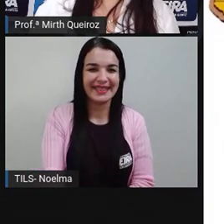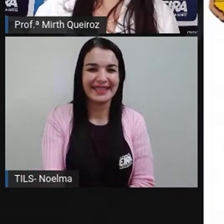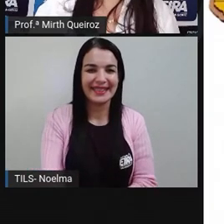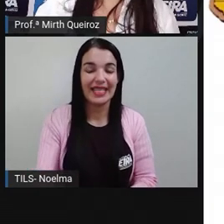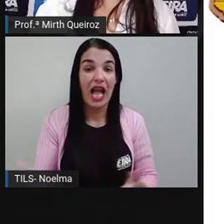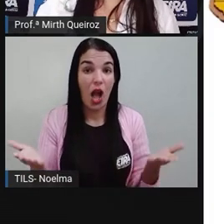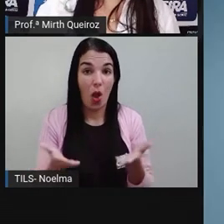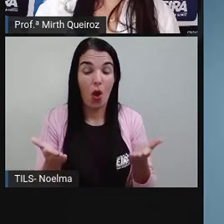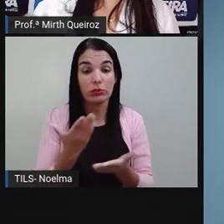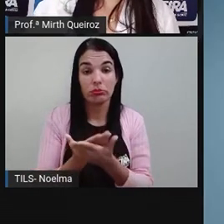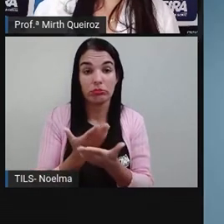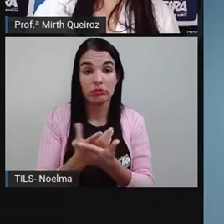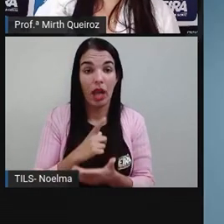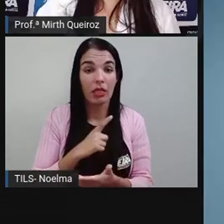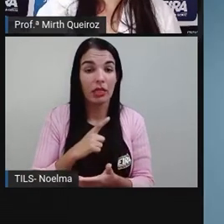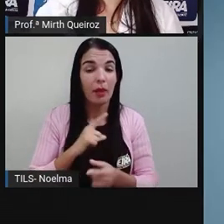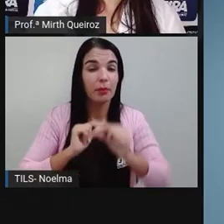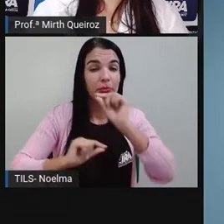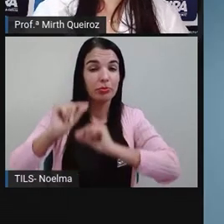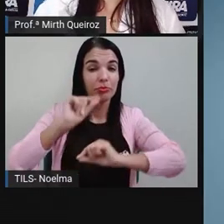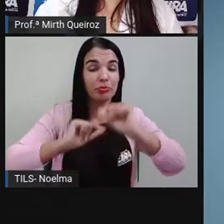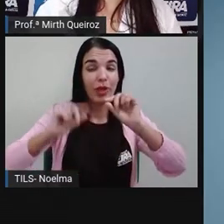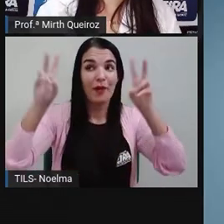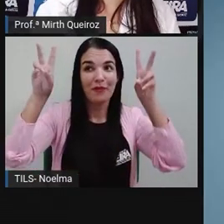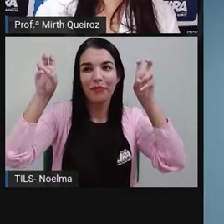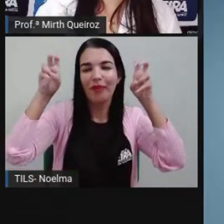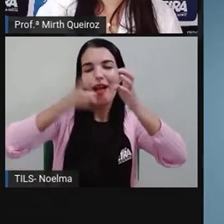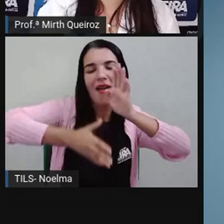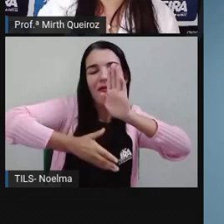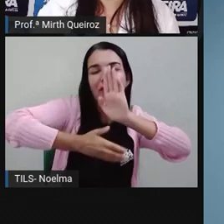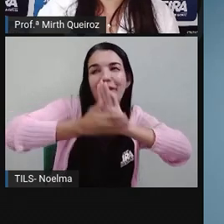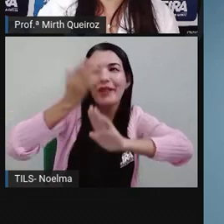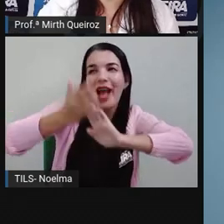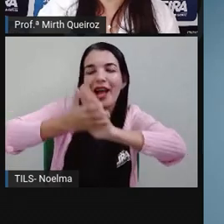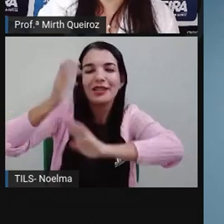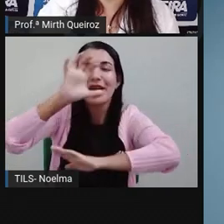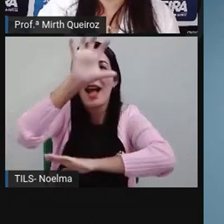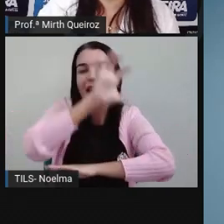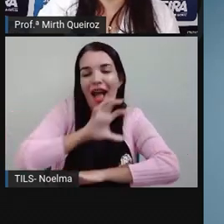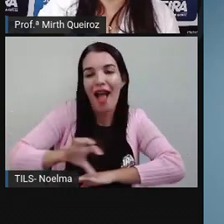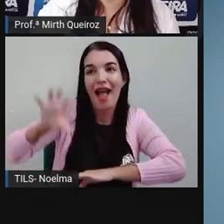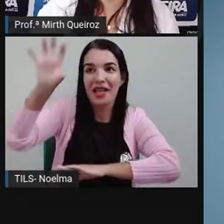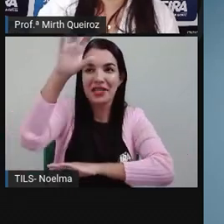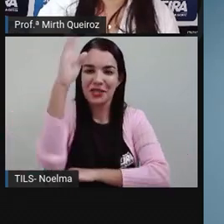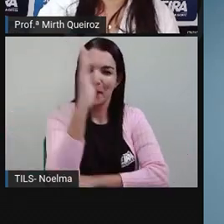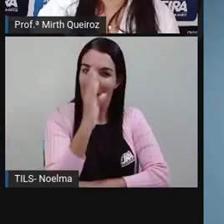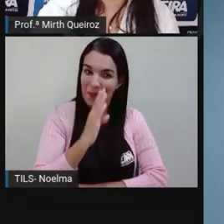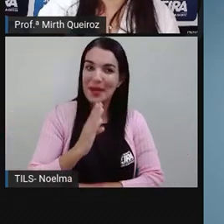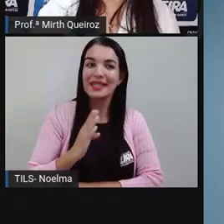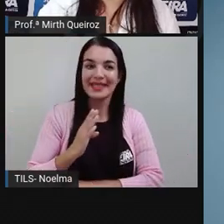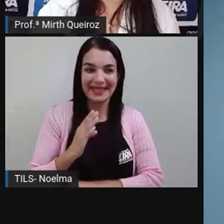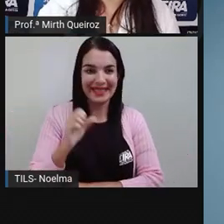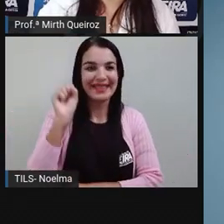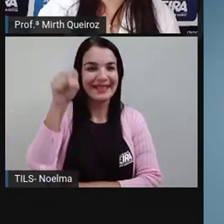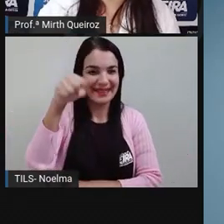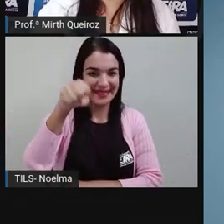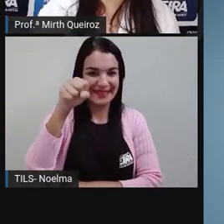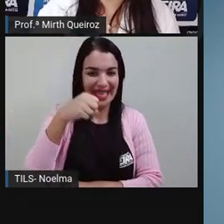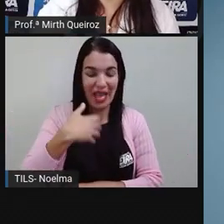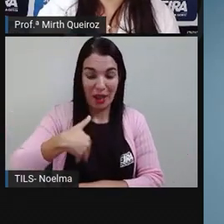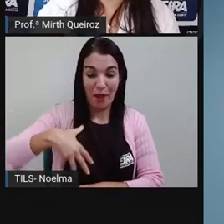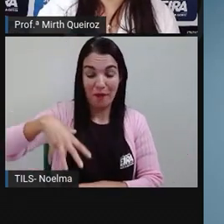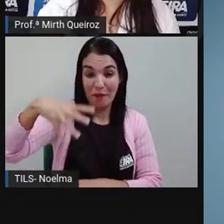Na aula de hoje, nós falaremos, nós faremos aí uma viagem pelas regiões brasileiras, isso mesmo. Nós vamos